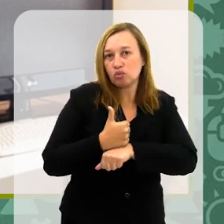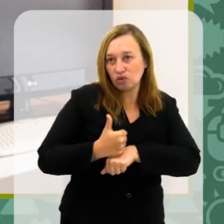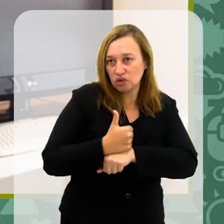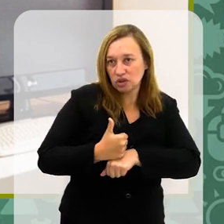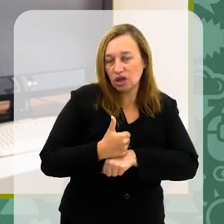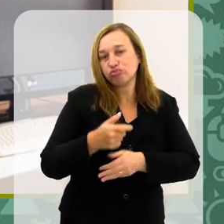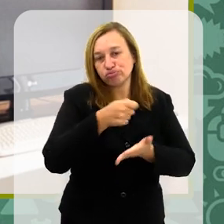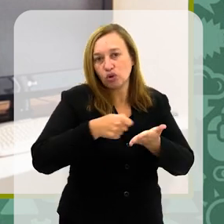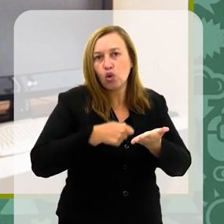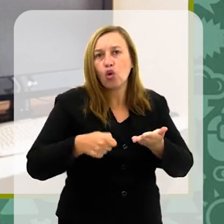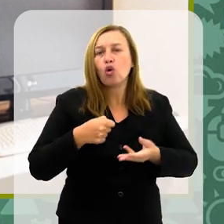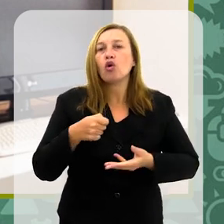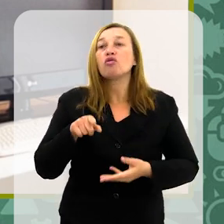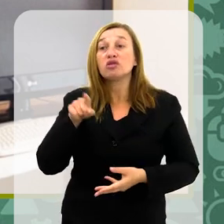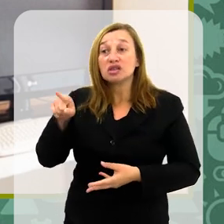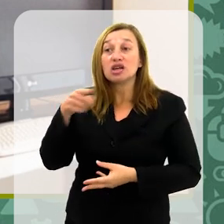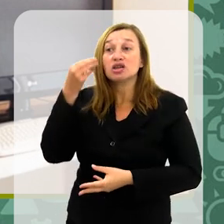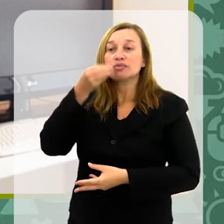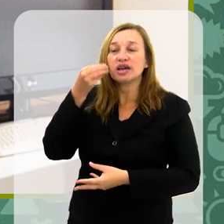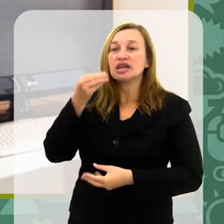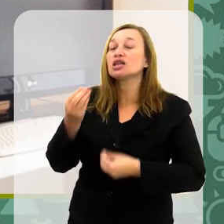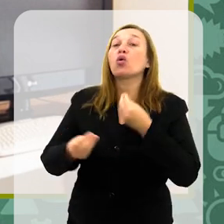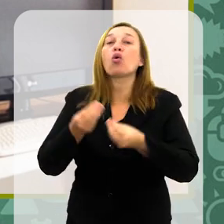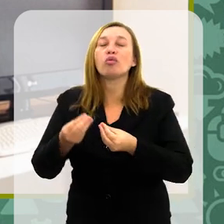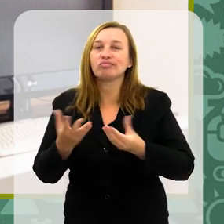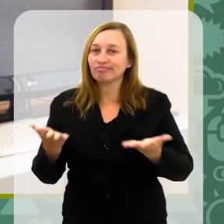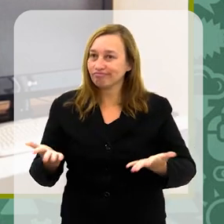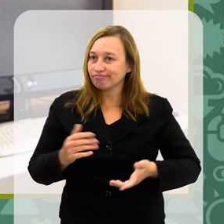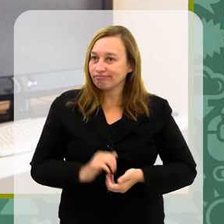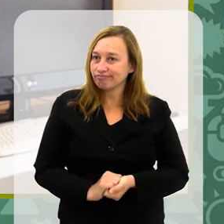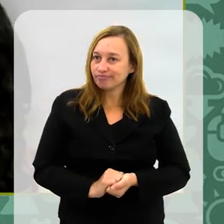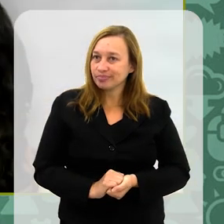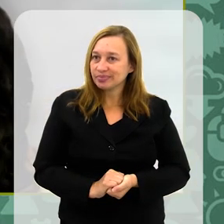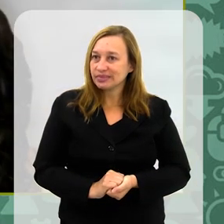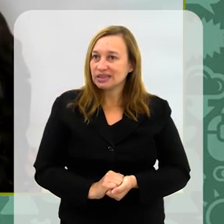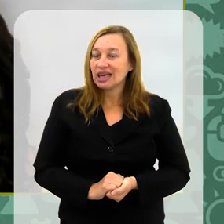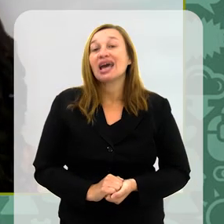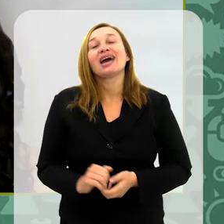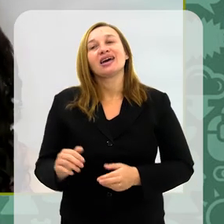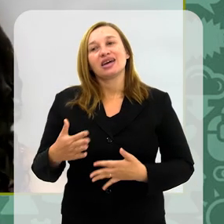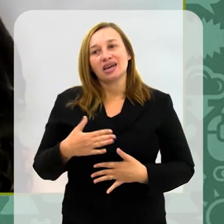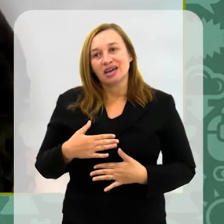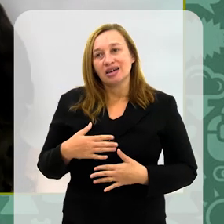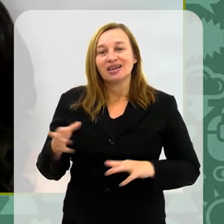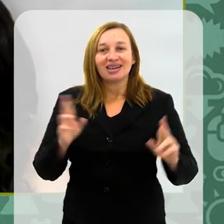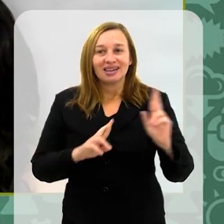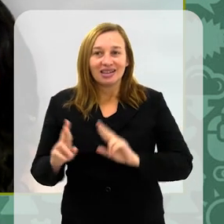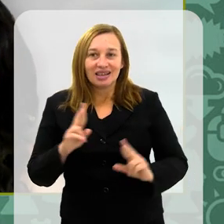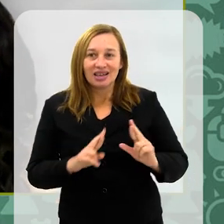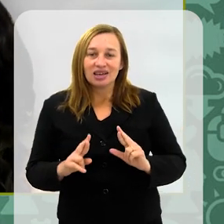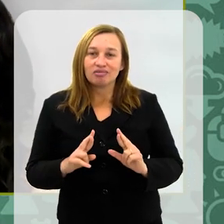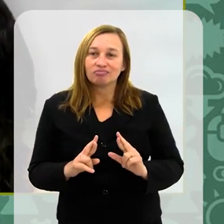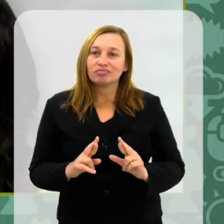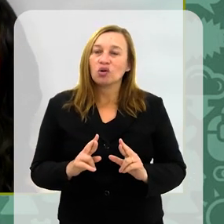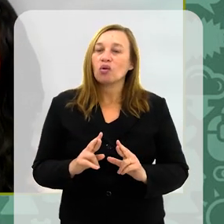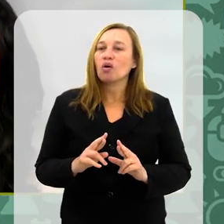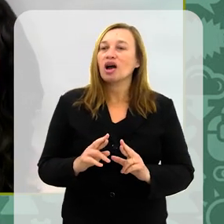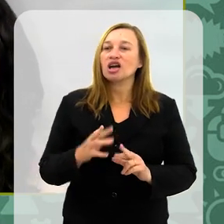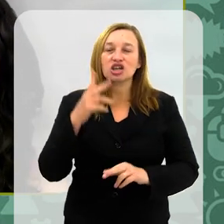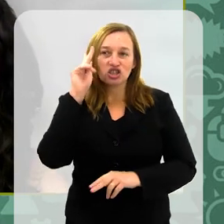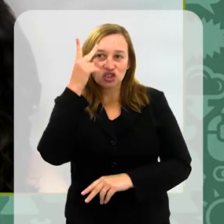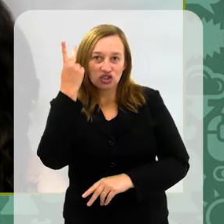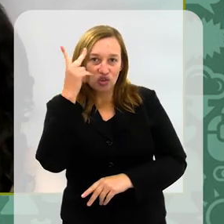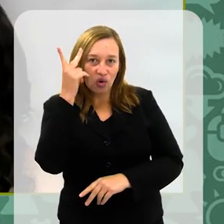profissão, né? Com você, como é que foi essa história? Eu me relaciono bastante com a história da Luciane também,